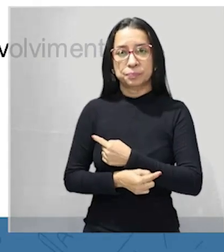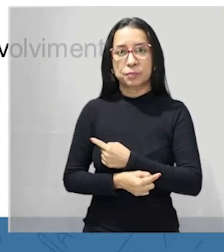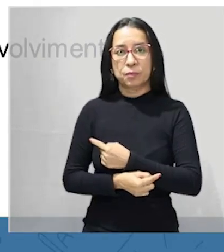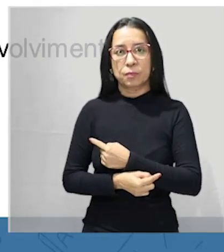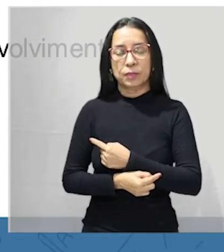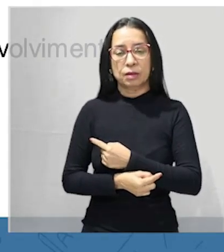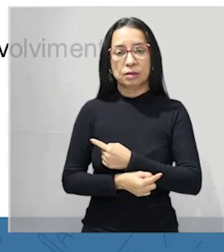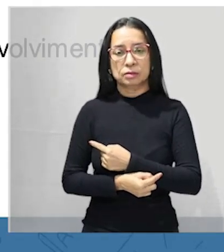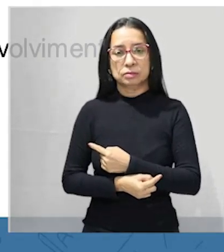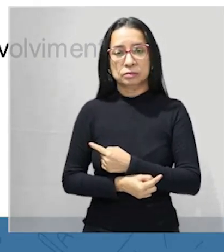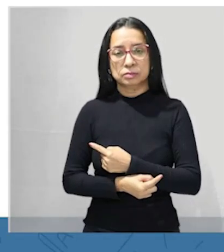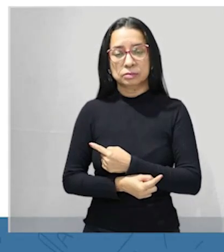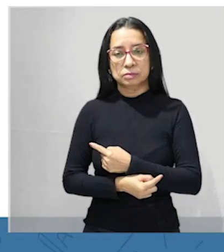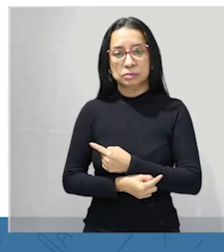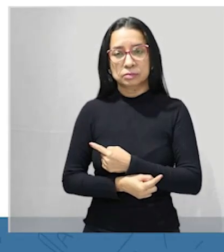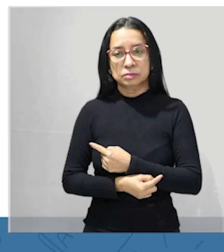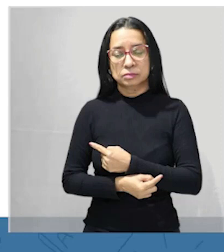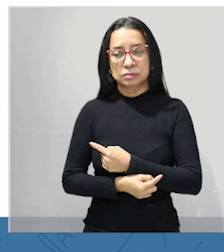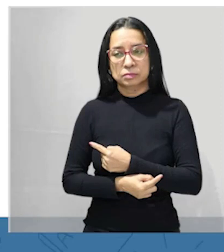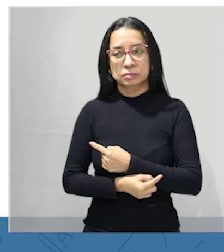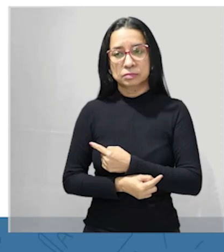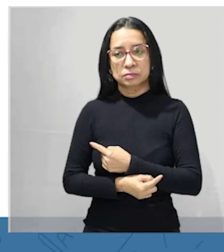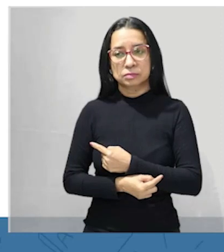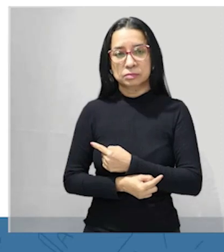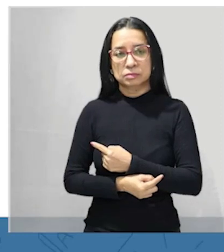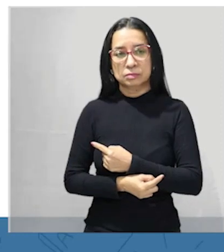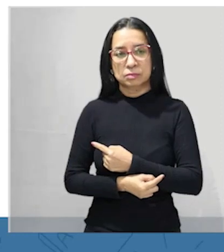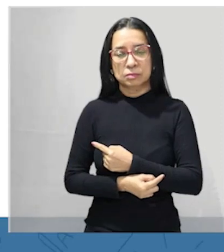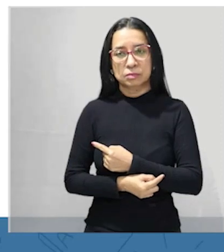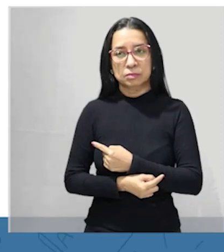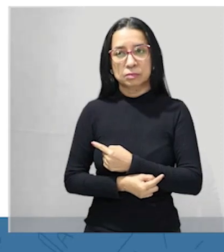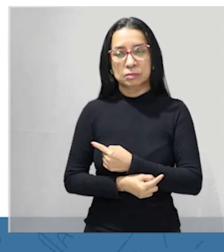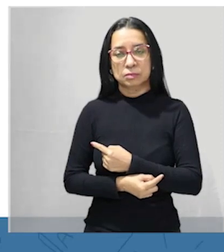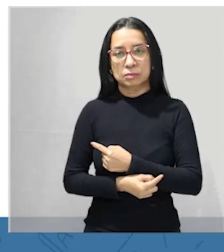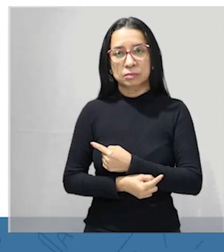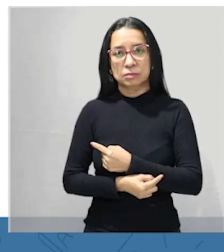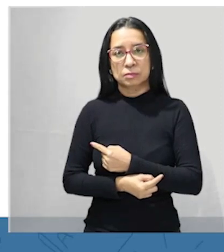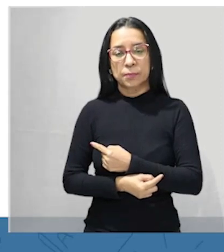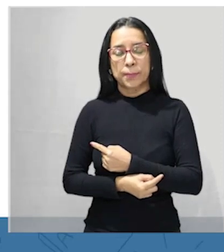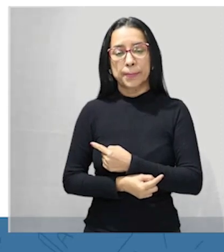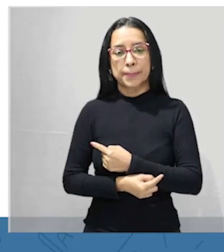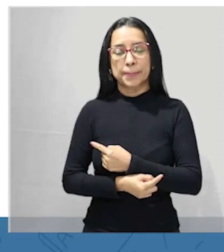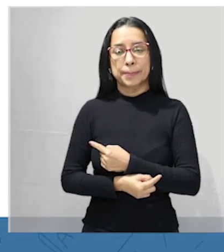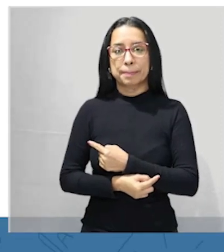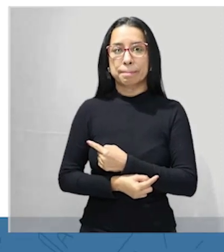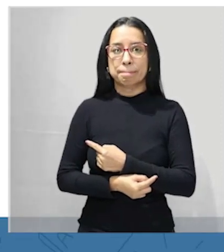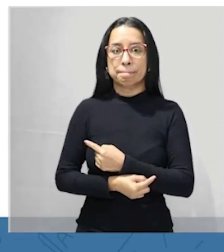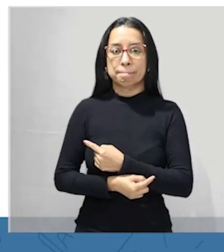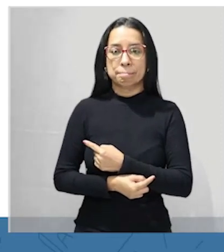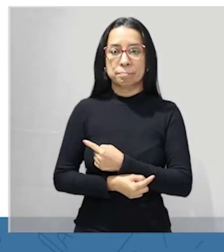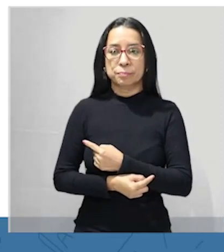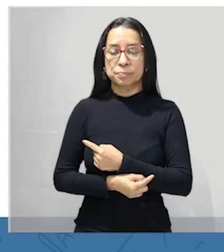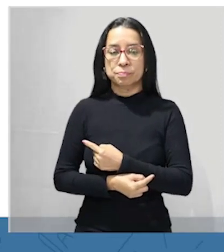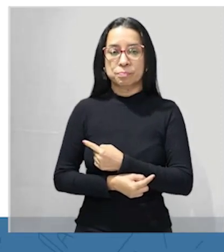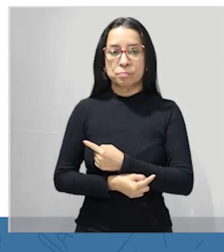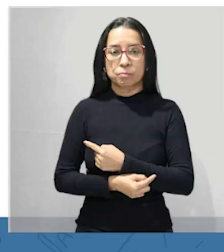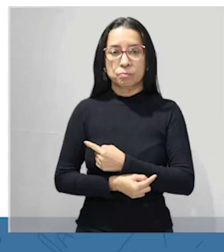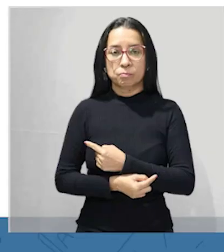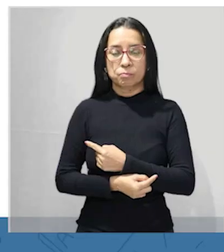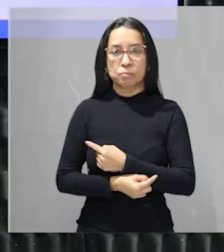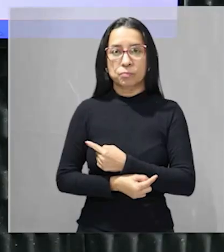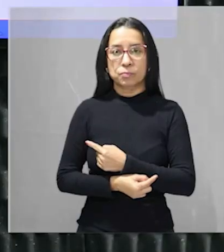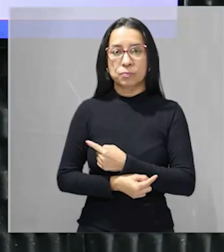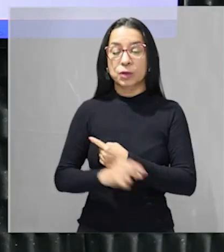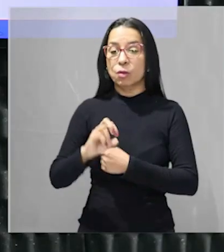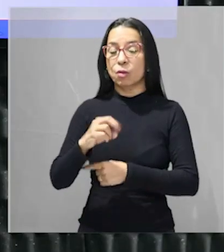presente no texto 2 amplia a concepção de conservação ambiental apresentada no texto 1